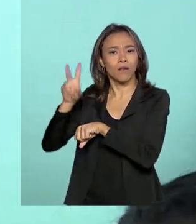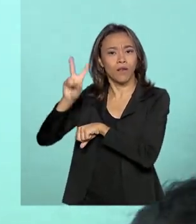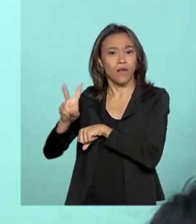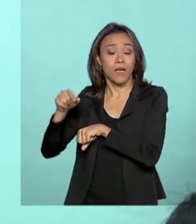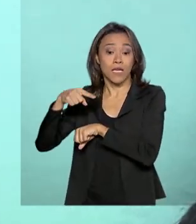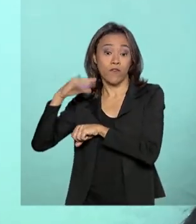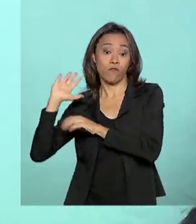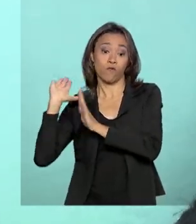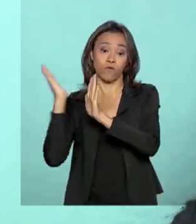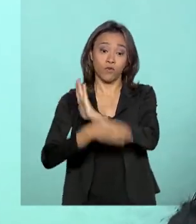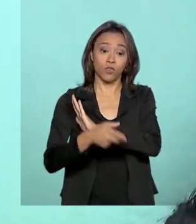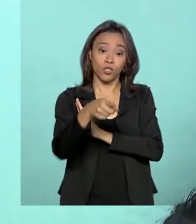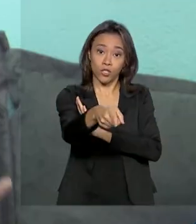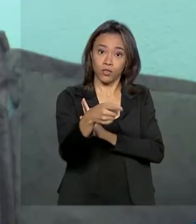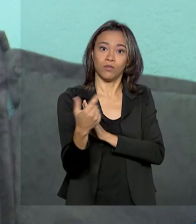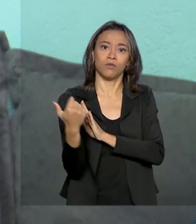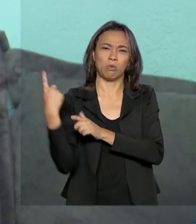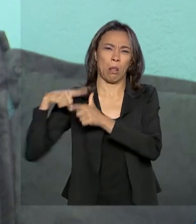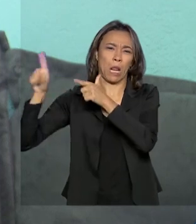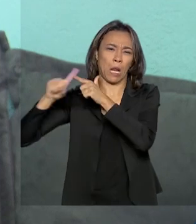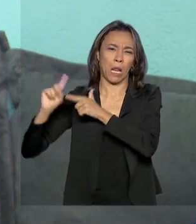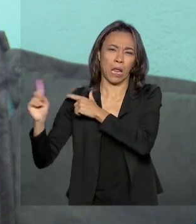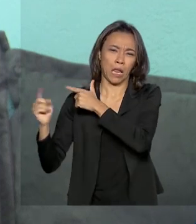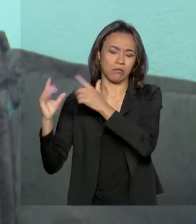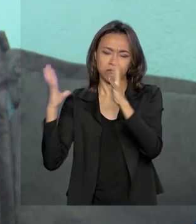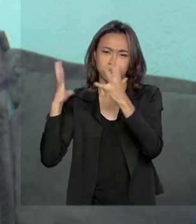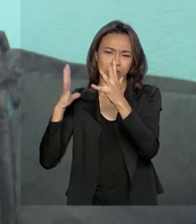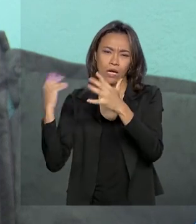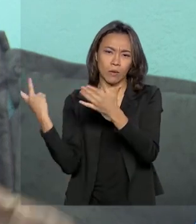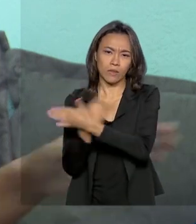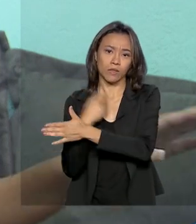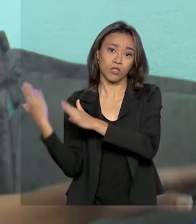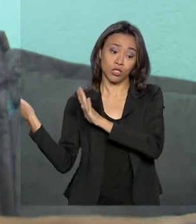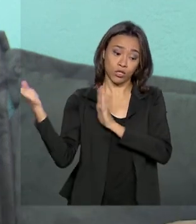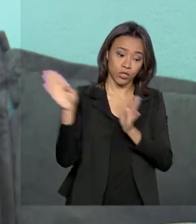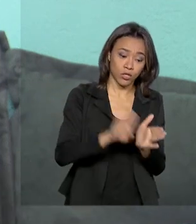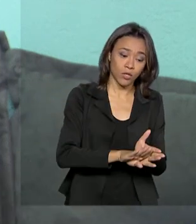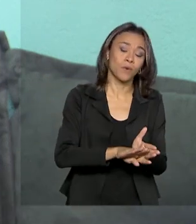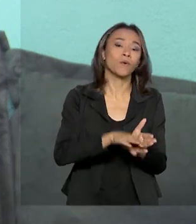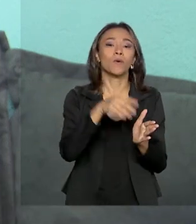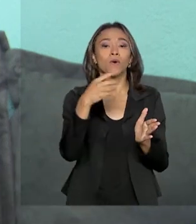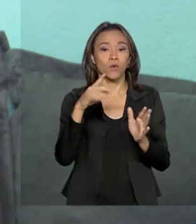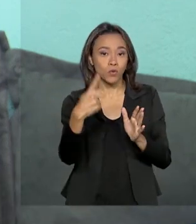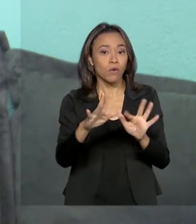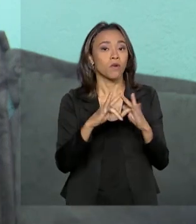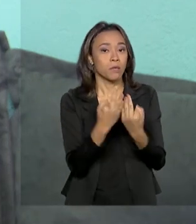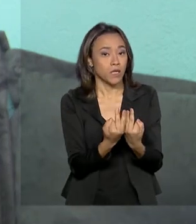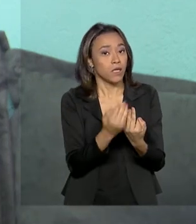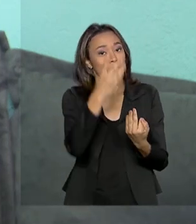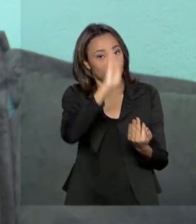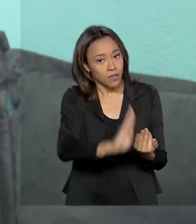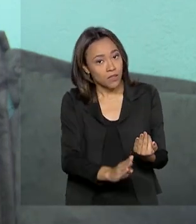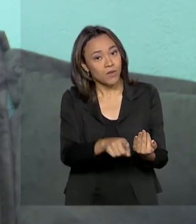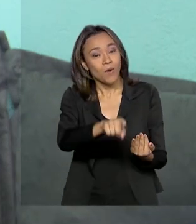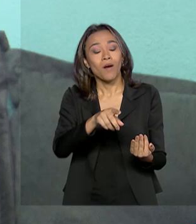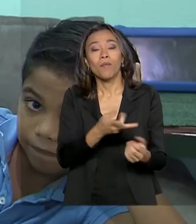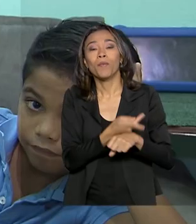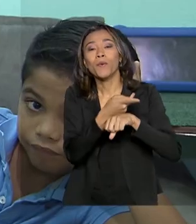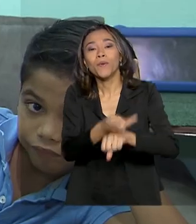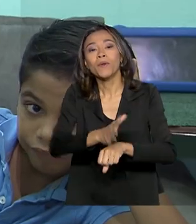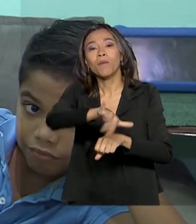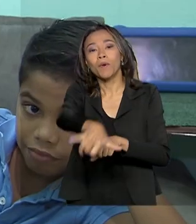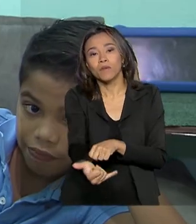da crise que vive o país de origem. Ruby conta que cruzou a fronteira com a família em busca de mais oportunidades.